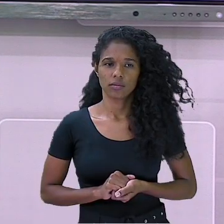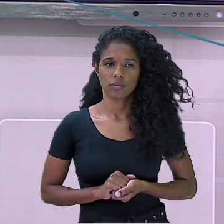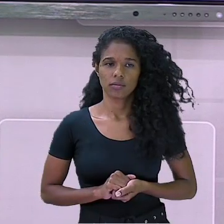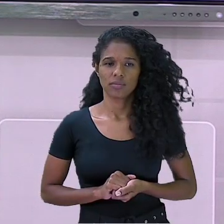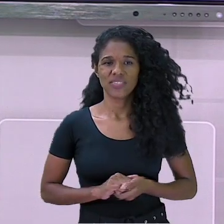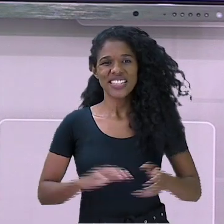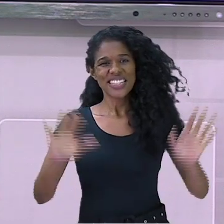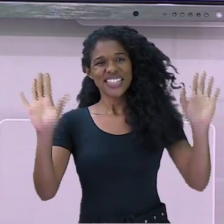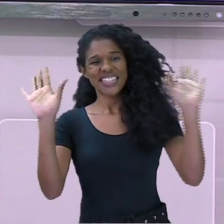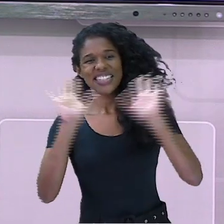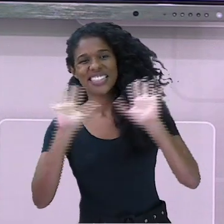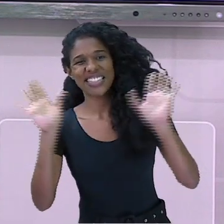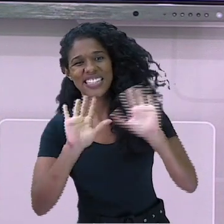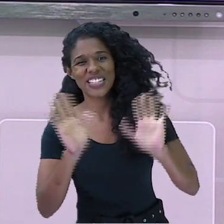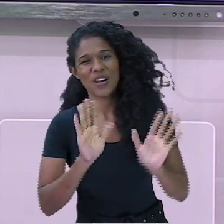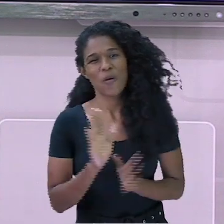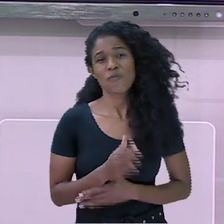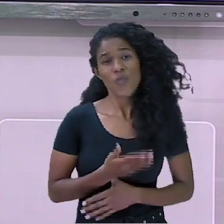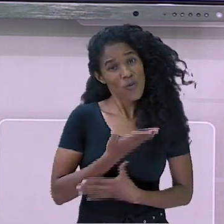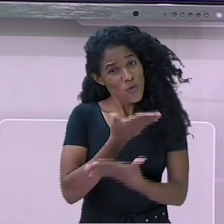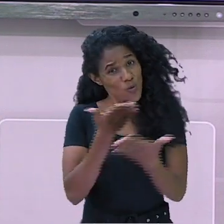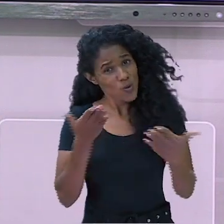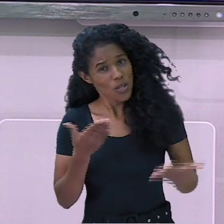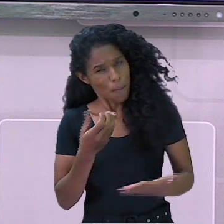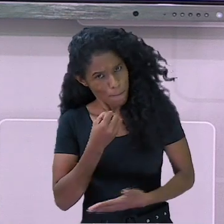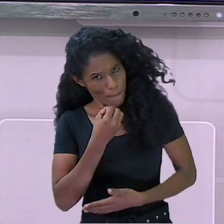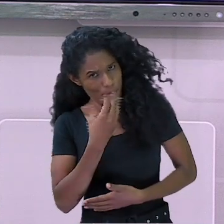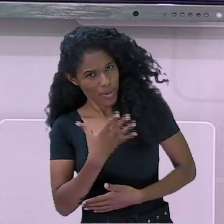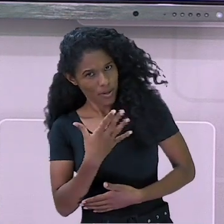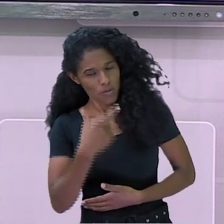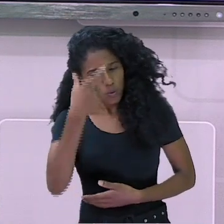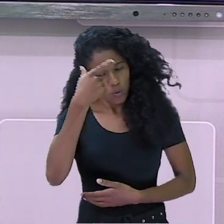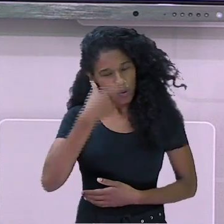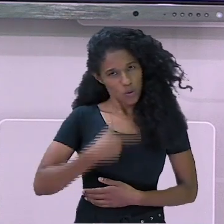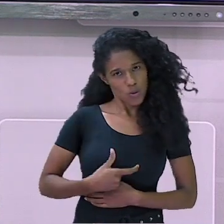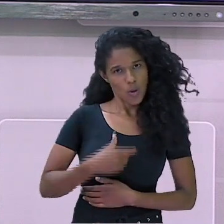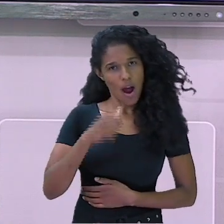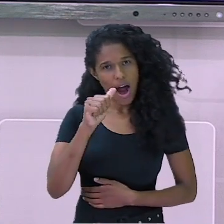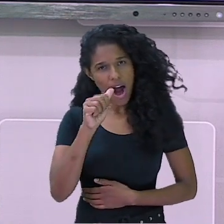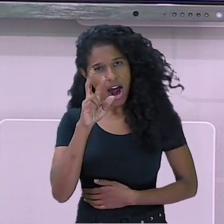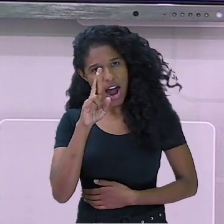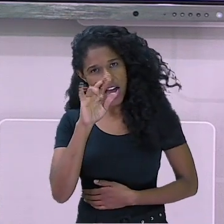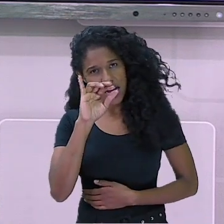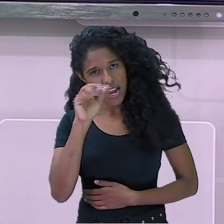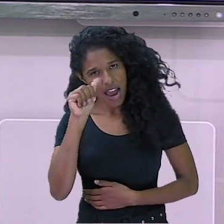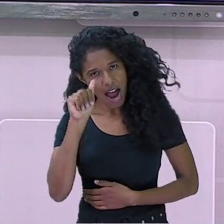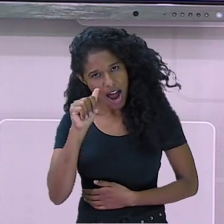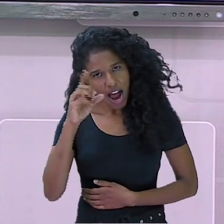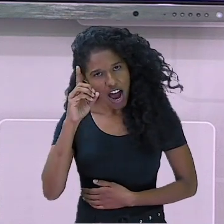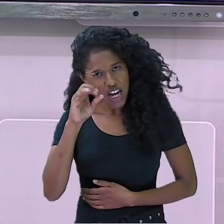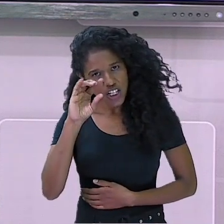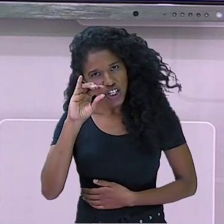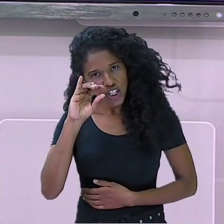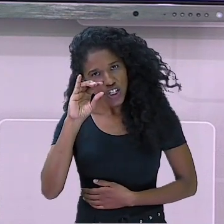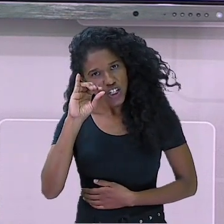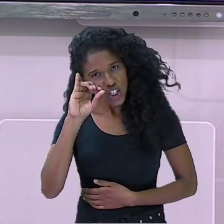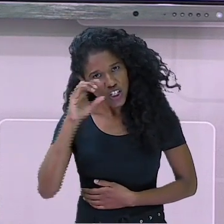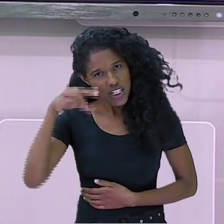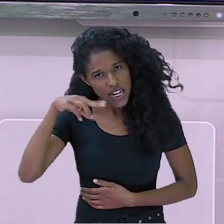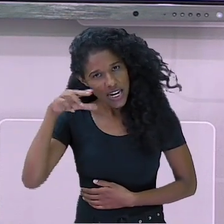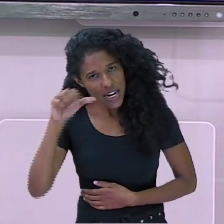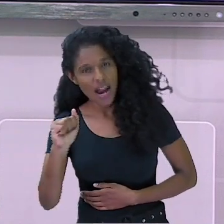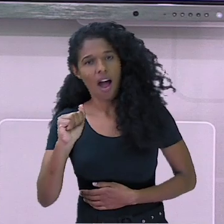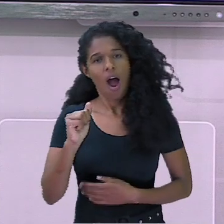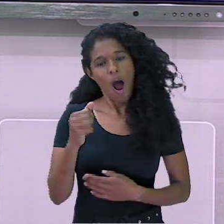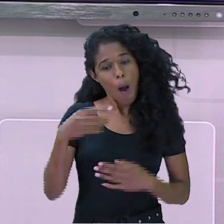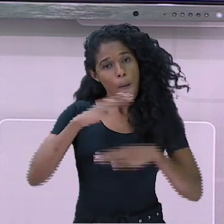Olá, como você está? Eu sou a Ariadna Souza e sou psicóloga. É comum que os ouvintes